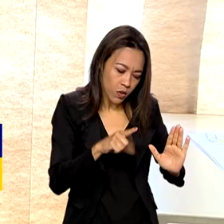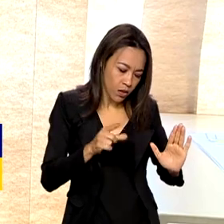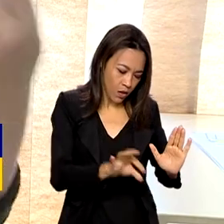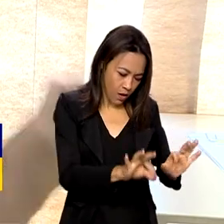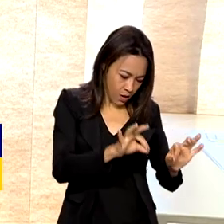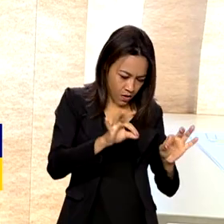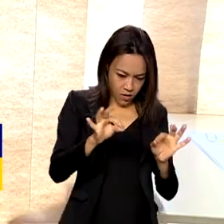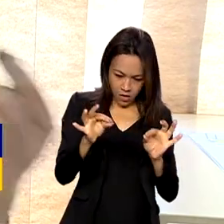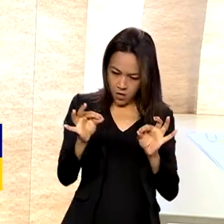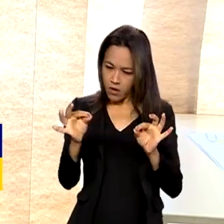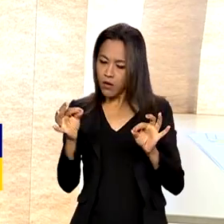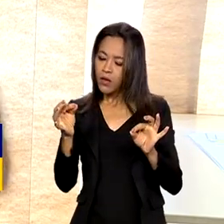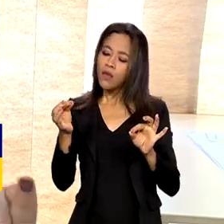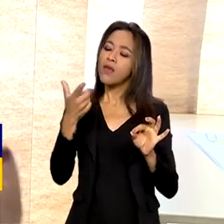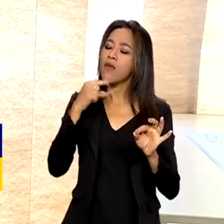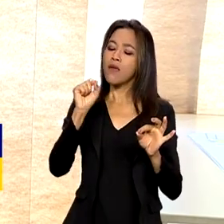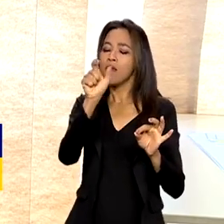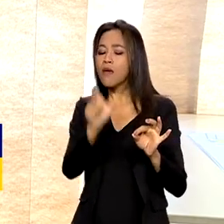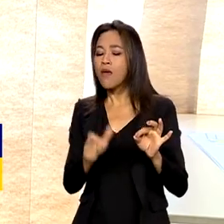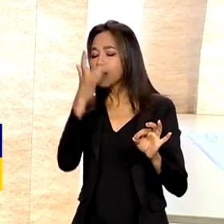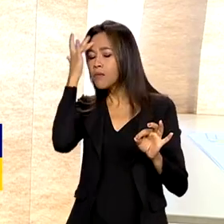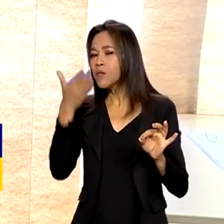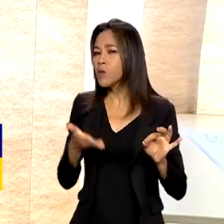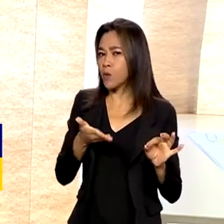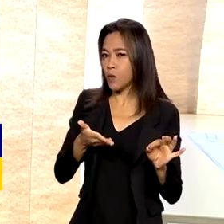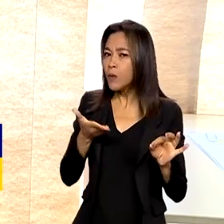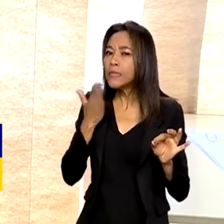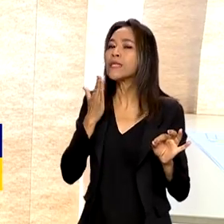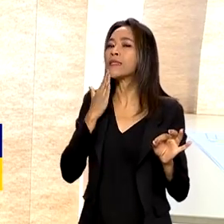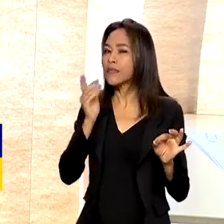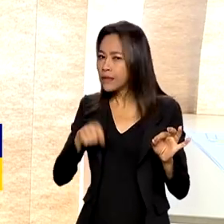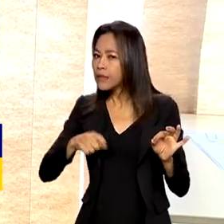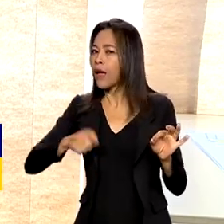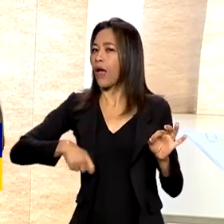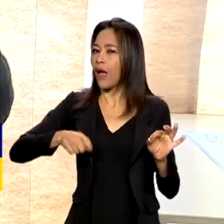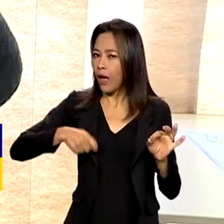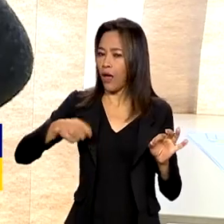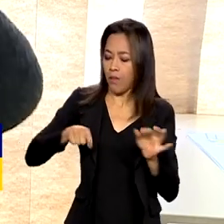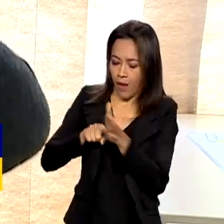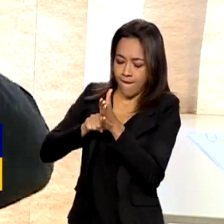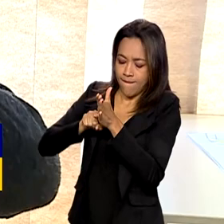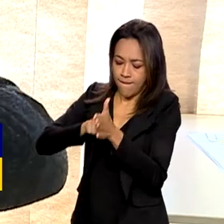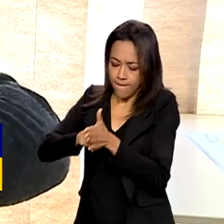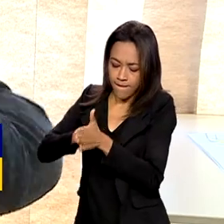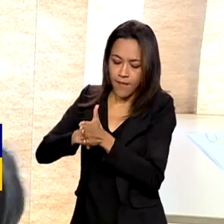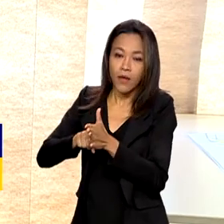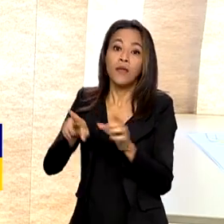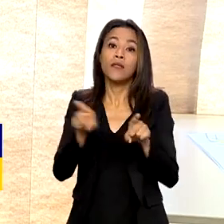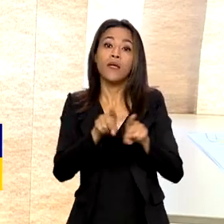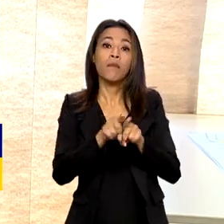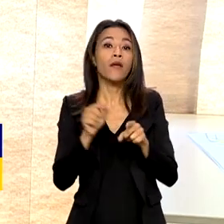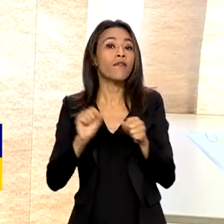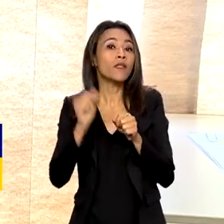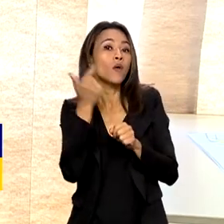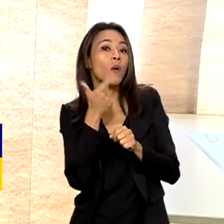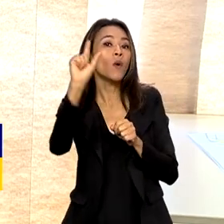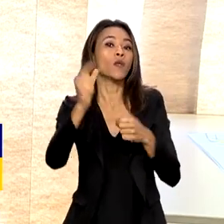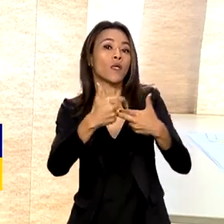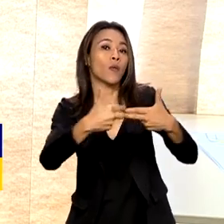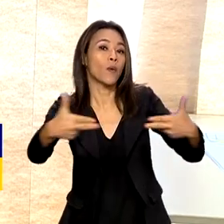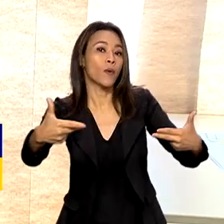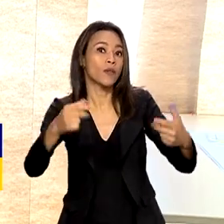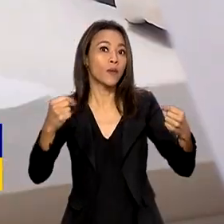pertence ou não a uma determinada pessoa, então eu consigo esclarecer a autoria de crime, mas eu também consigo fazer uma outra coisa que é